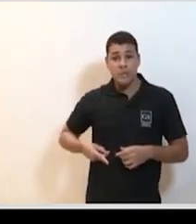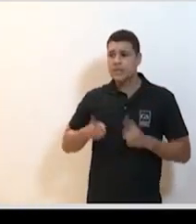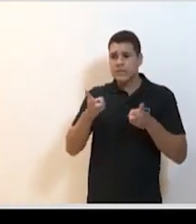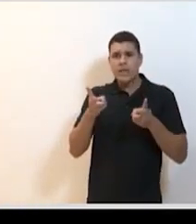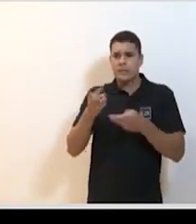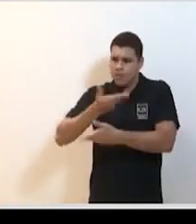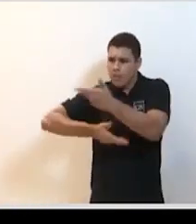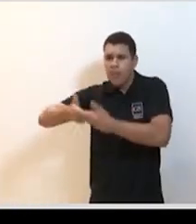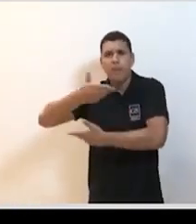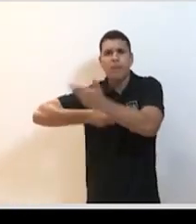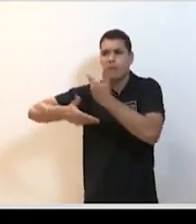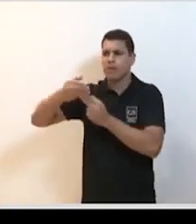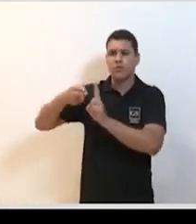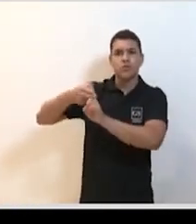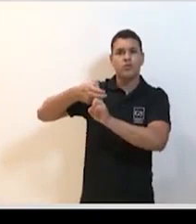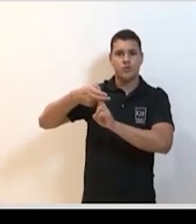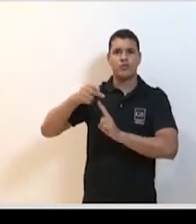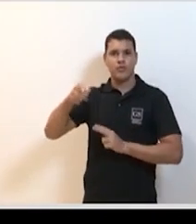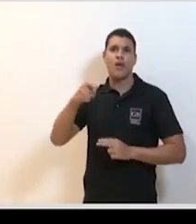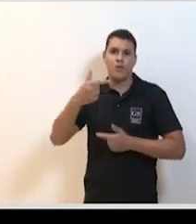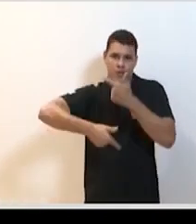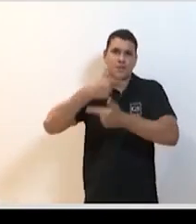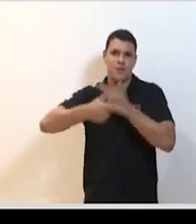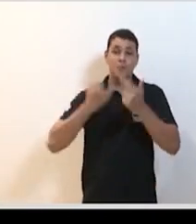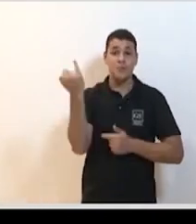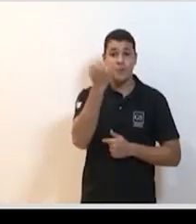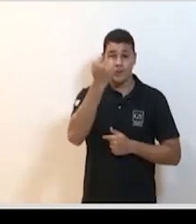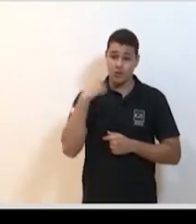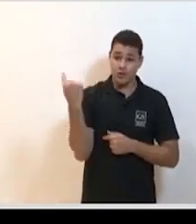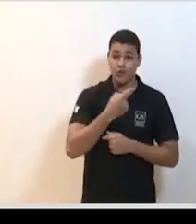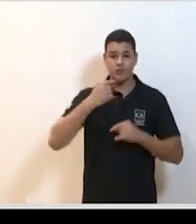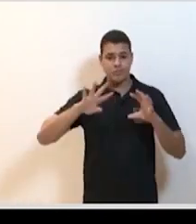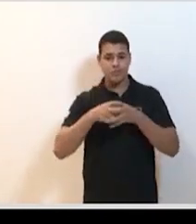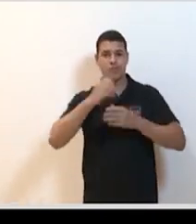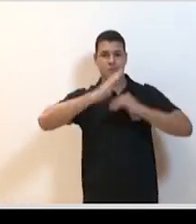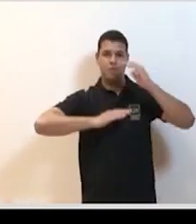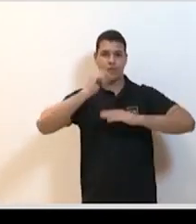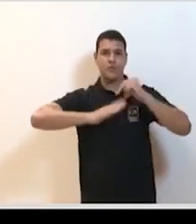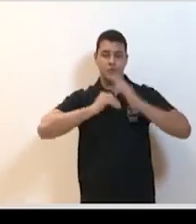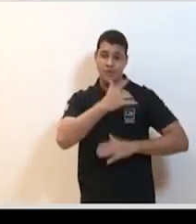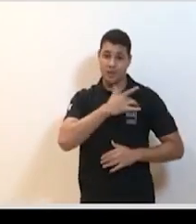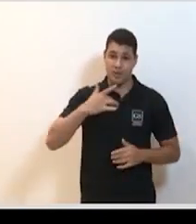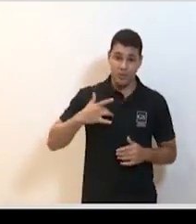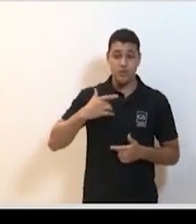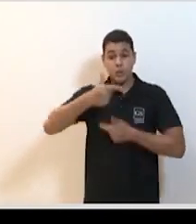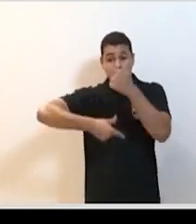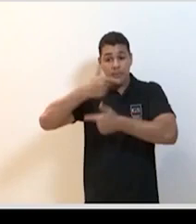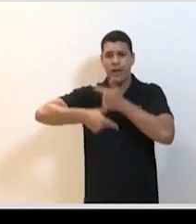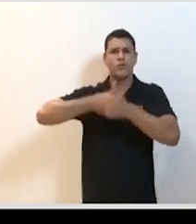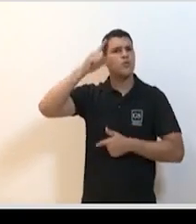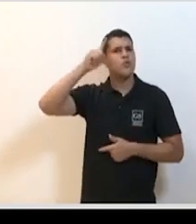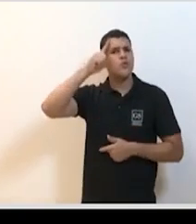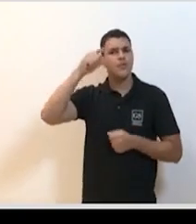da Saúde é um trabalho muito importante que está sendo feito por todos nós e aí repousa a nossa segurança no trabalho que nós fazemos todo dia